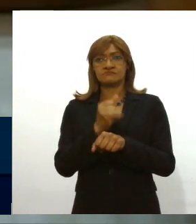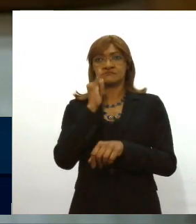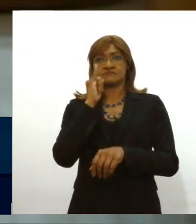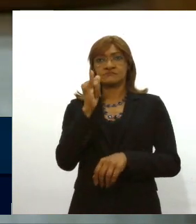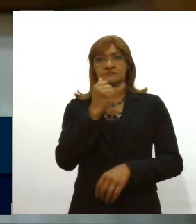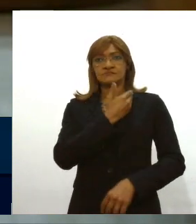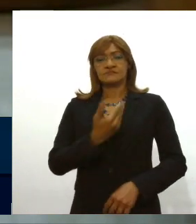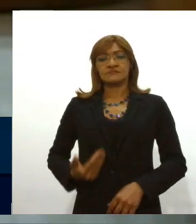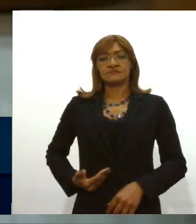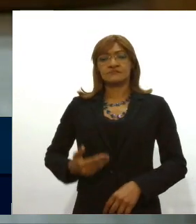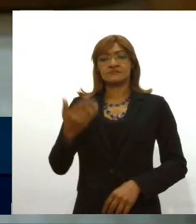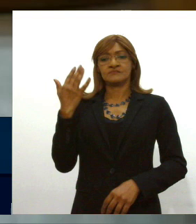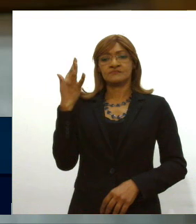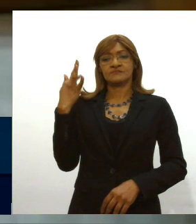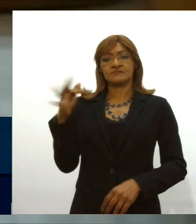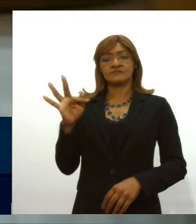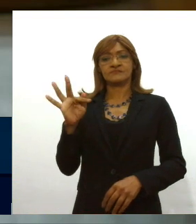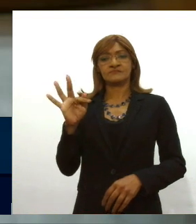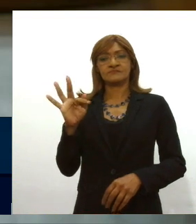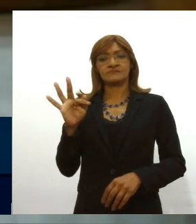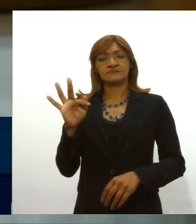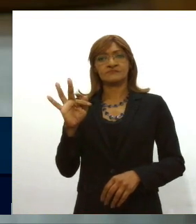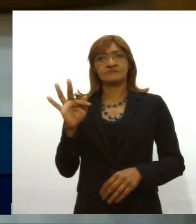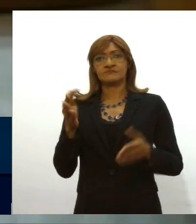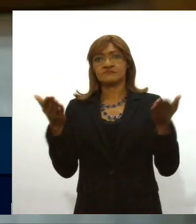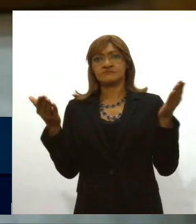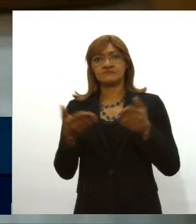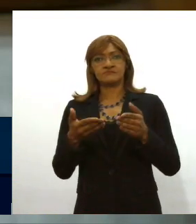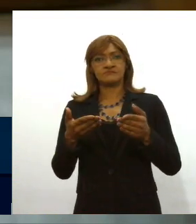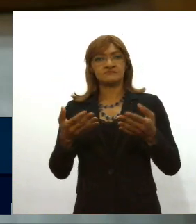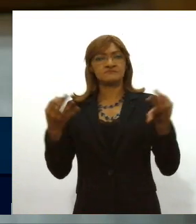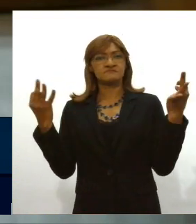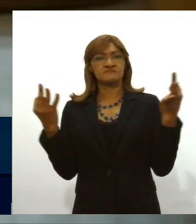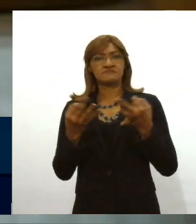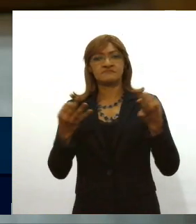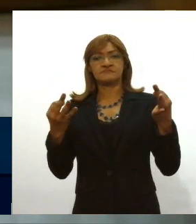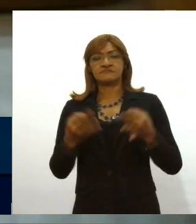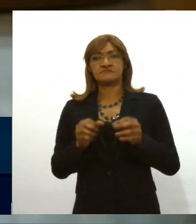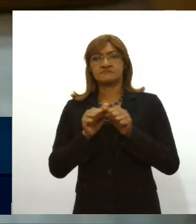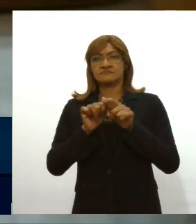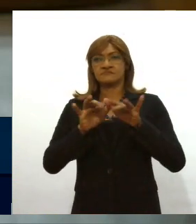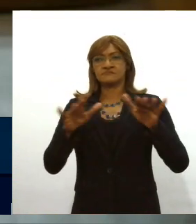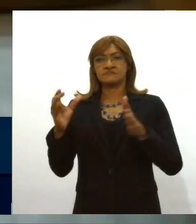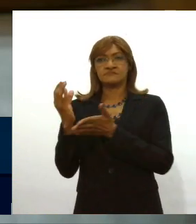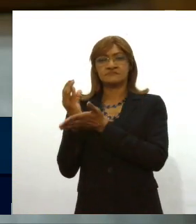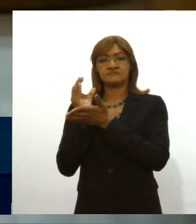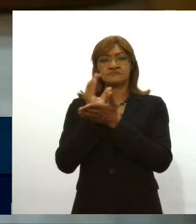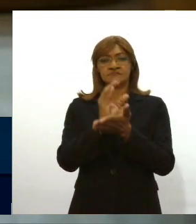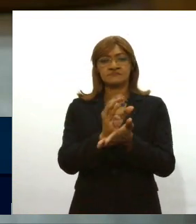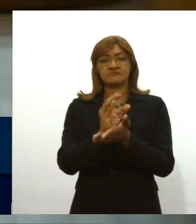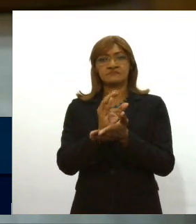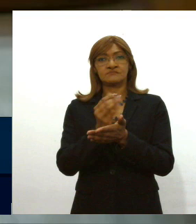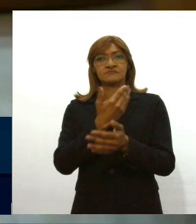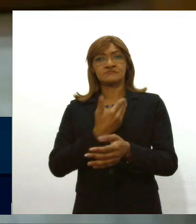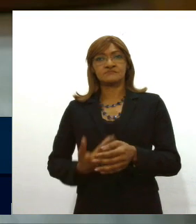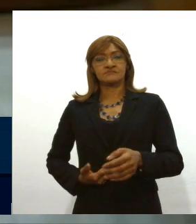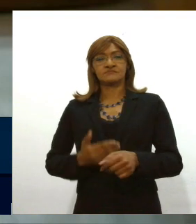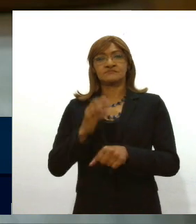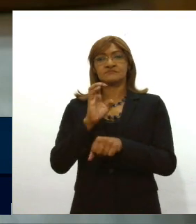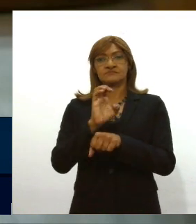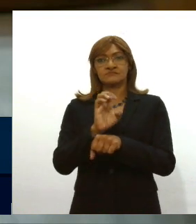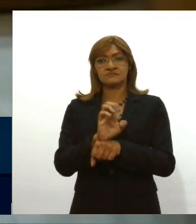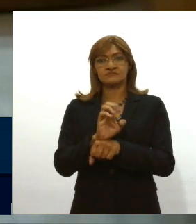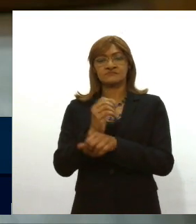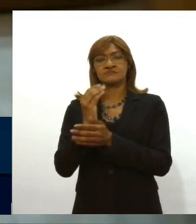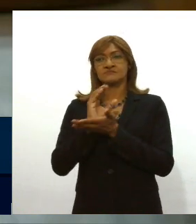federal teve uma gestão exemplar durante a pandemia mandando muito recurso para os governos estaduais mandando muito